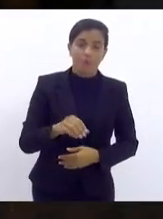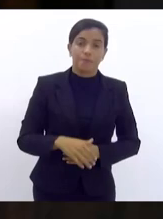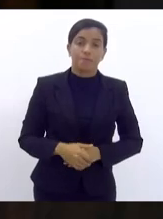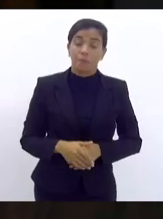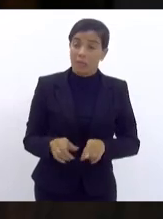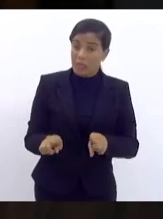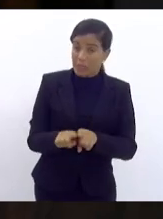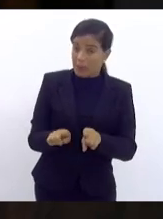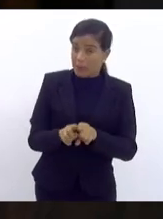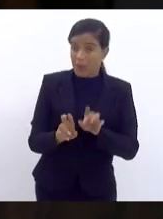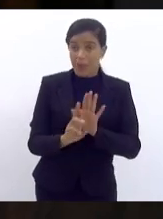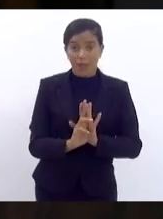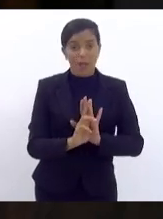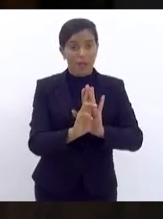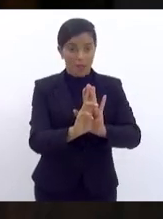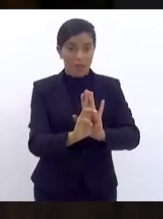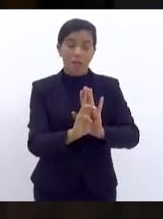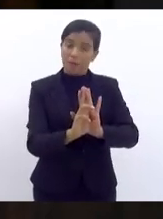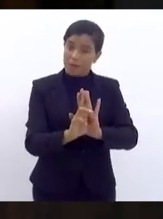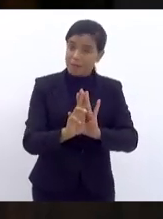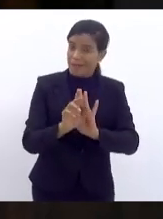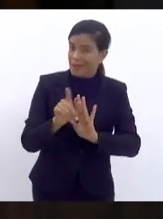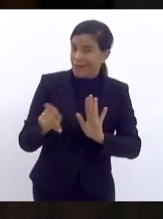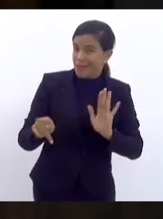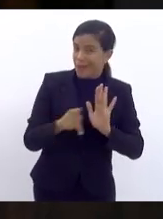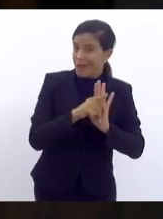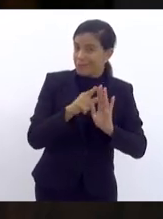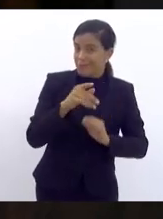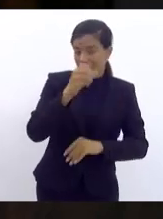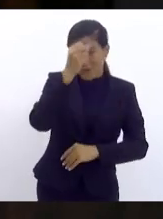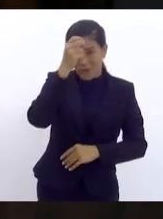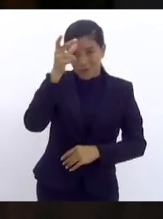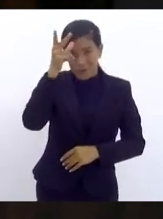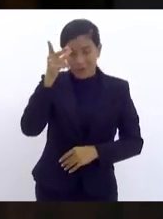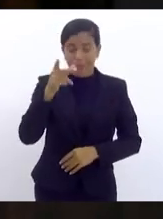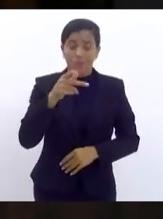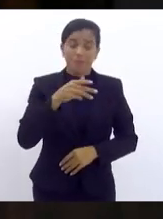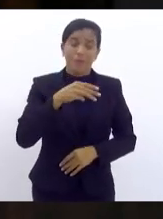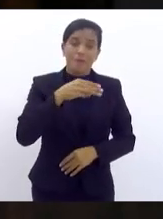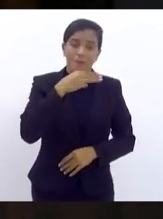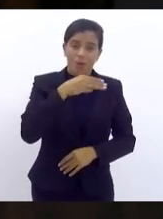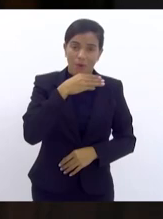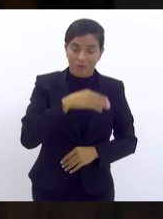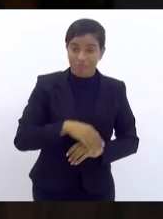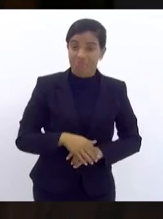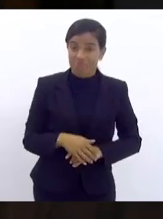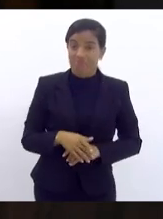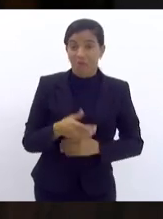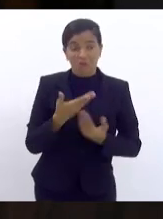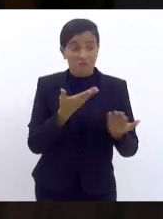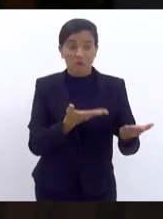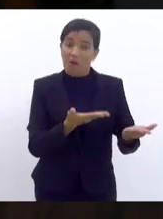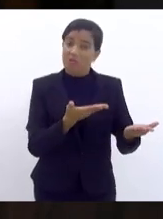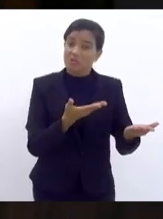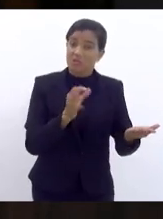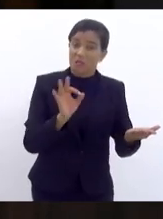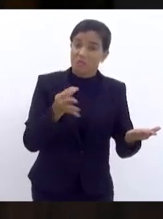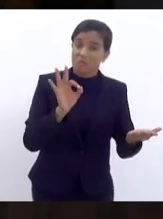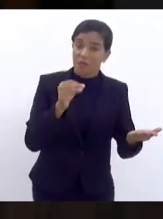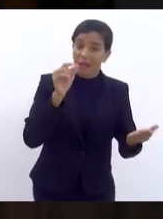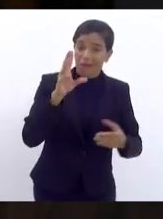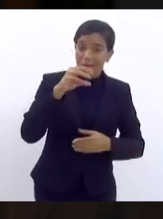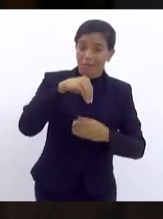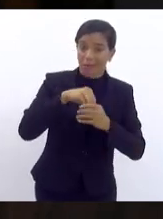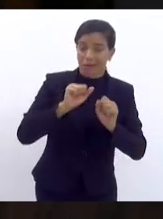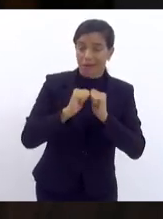representatividade que vossa excelência tem no município de Mangaratiba, e eu sou prova viva disso, do quanto vossa excelência aqui na Assembleia